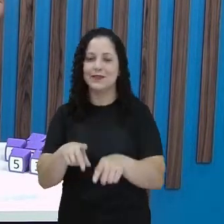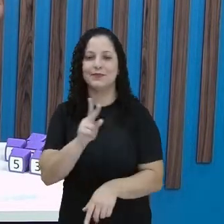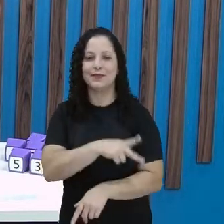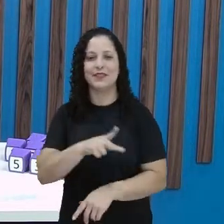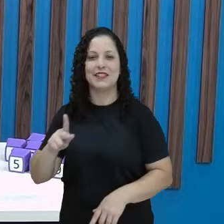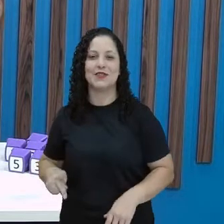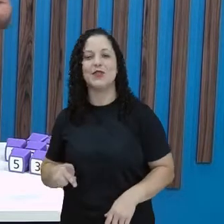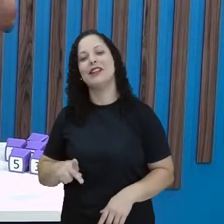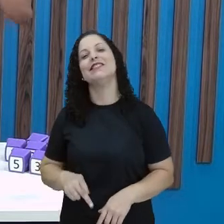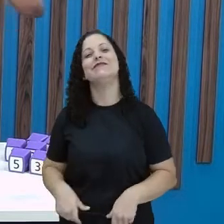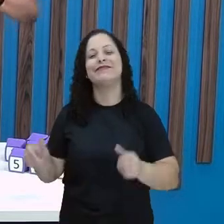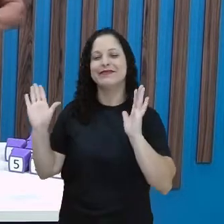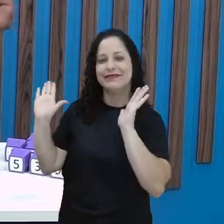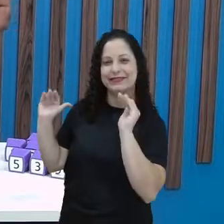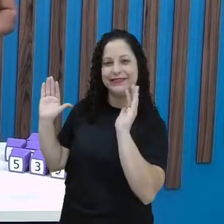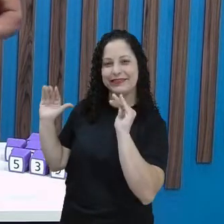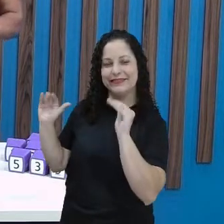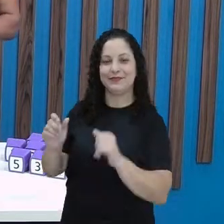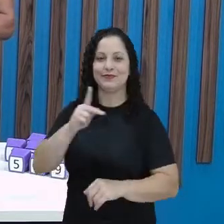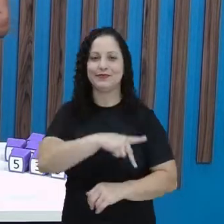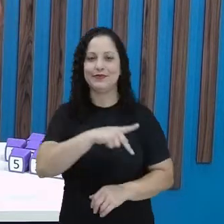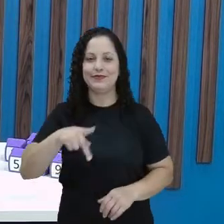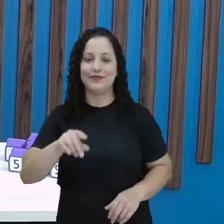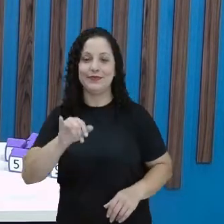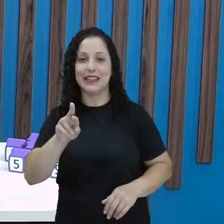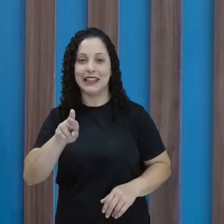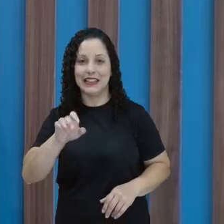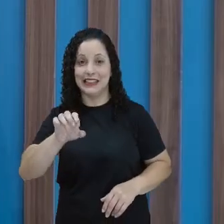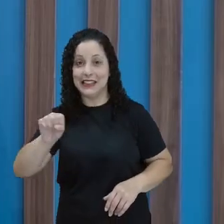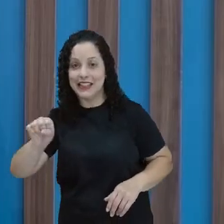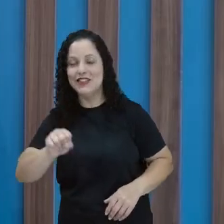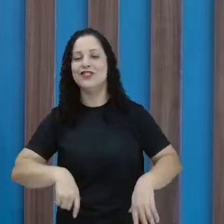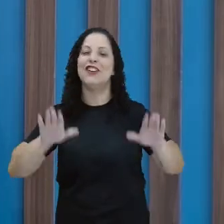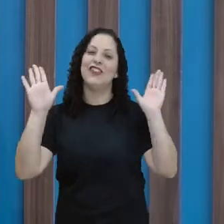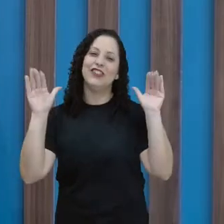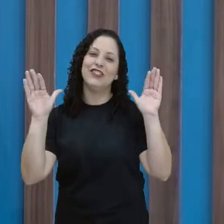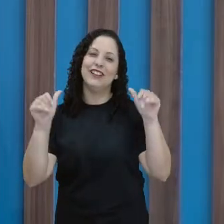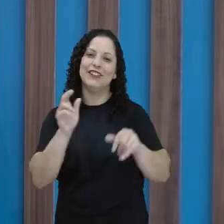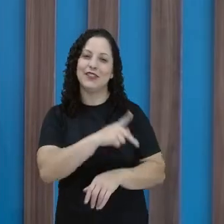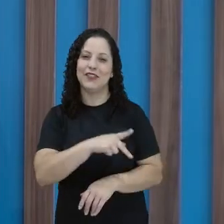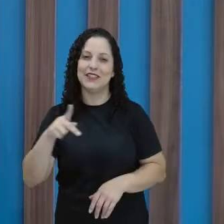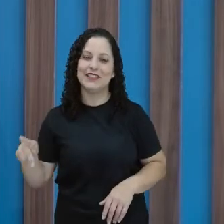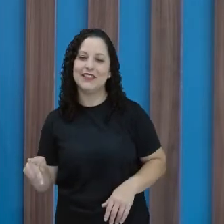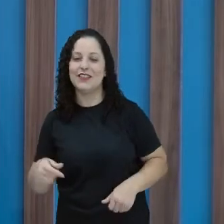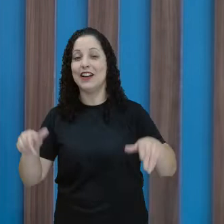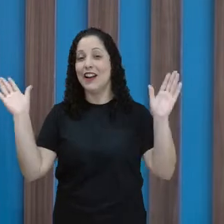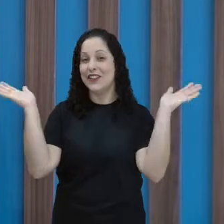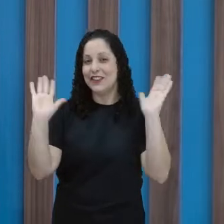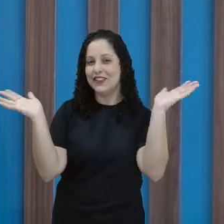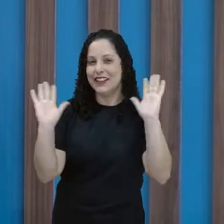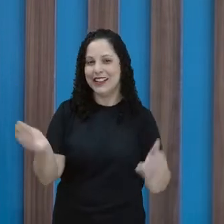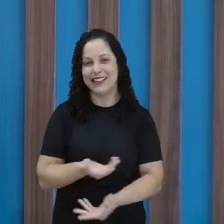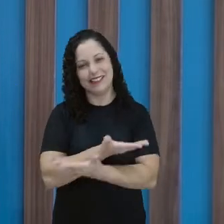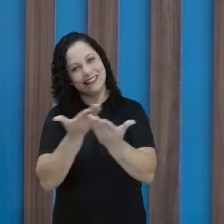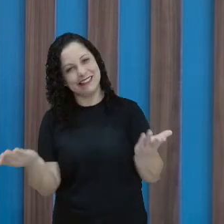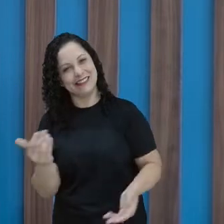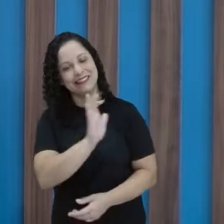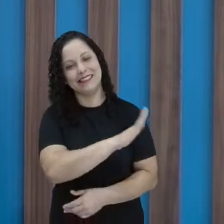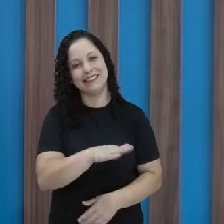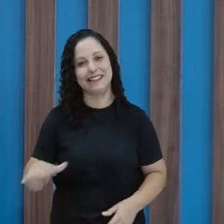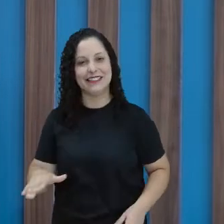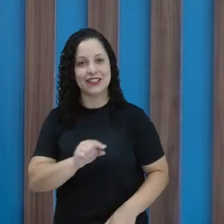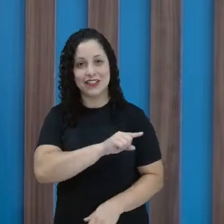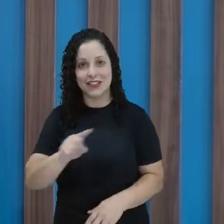dar um olá para ela. Olá professora Iris. Olá professora Josiane, olá crianças. Como vocês